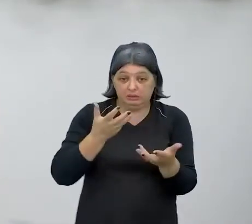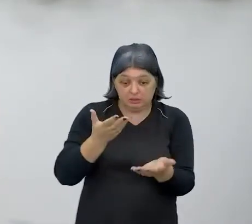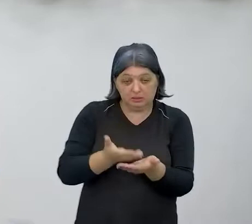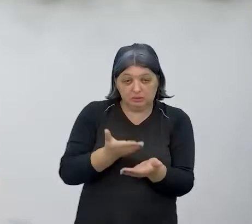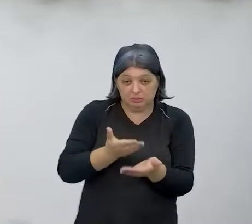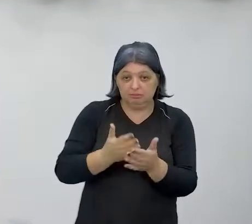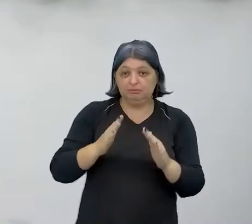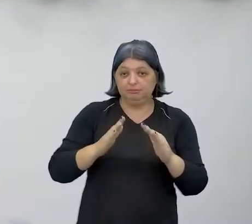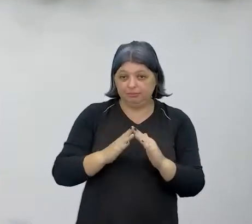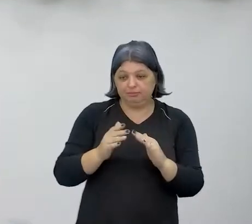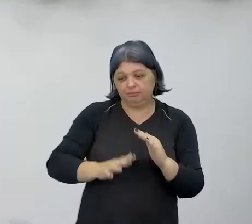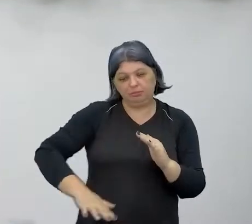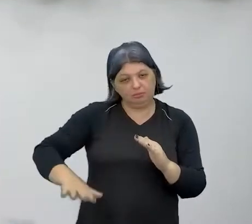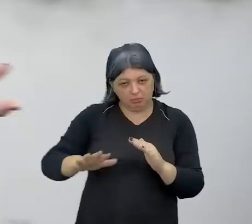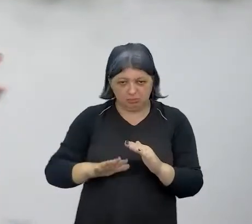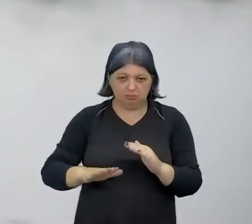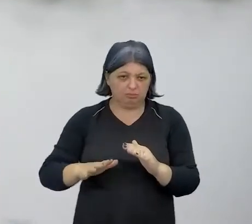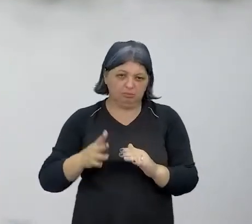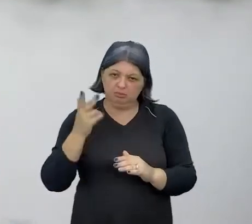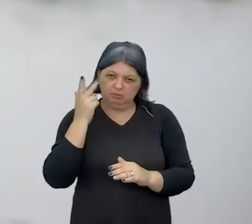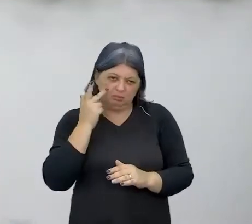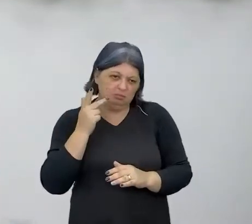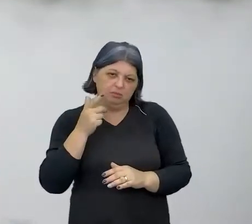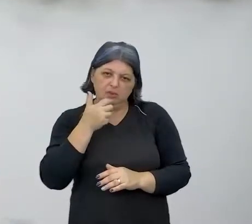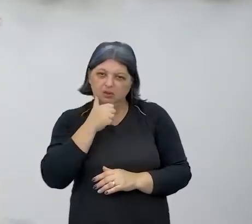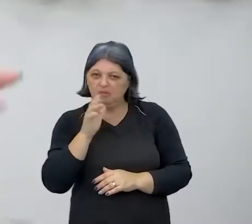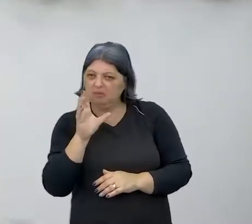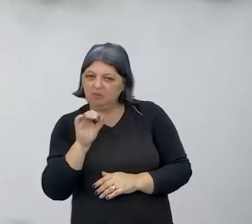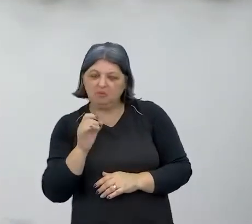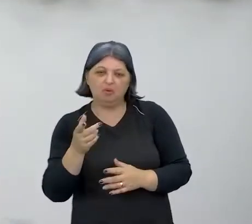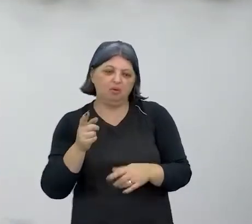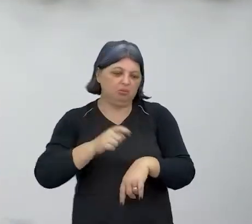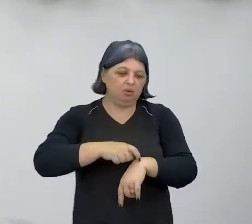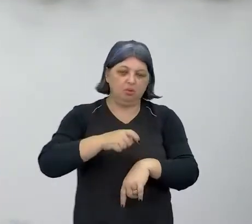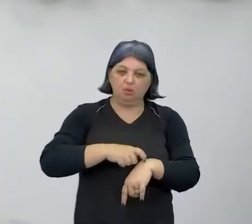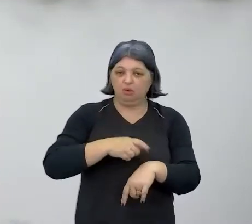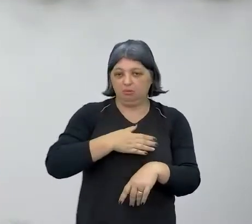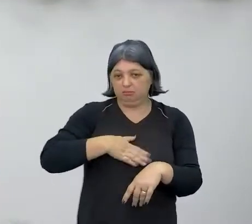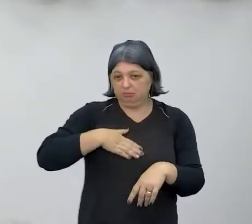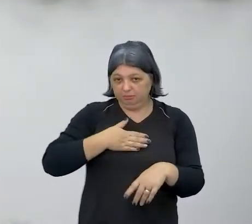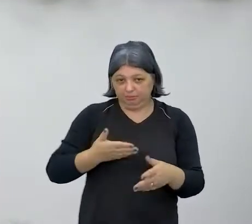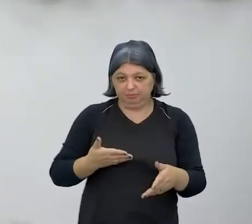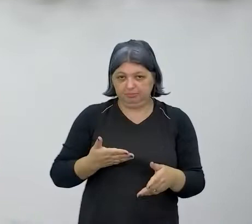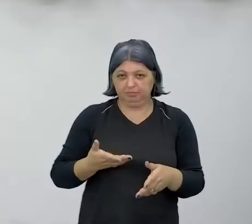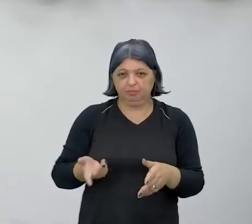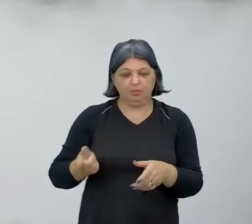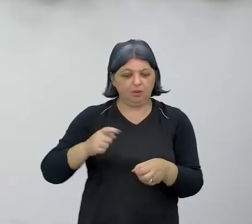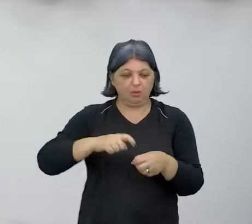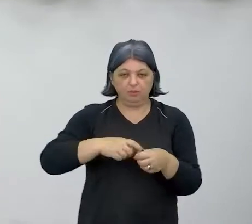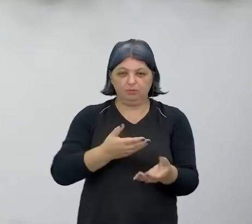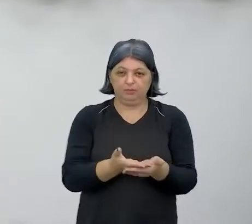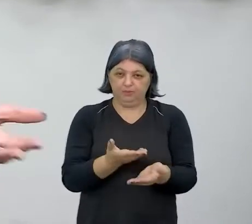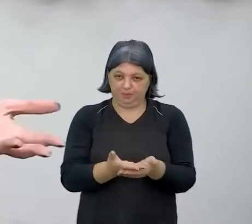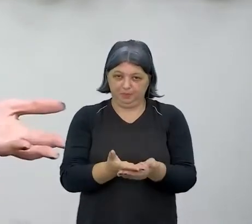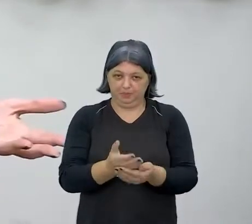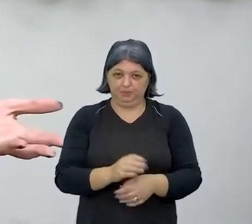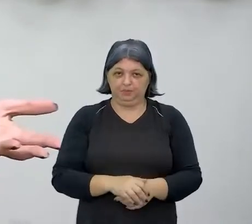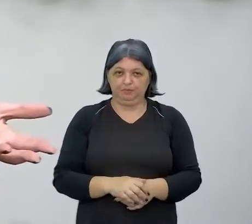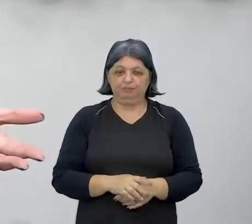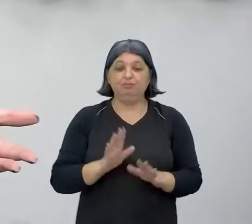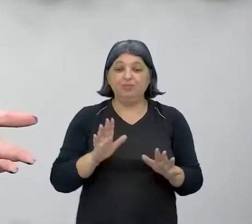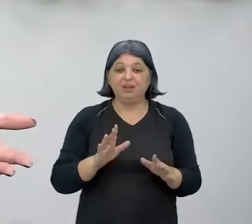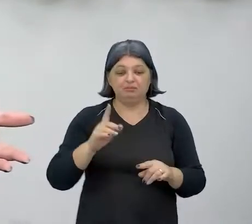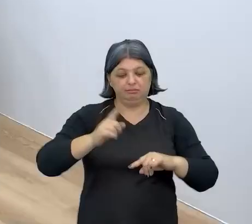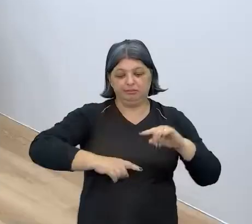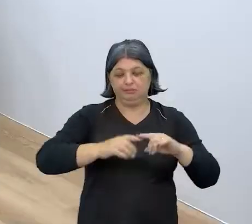casa, no ambiente em ele estava, na casa da vovó, enfim, no horário que ele gostaria de estudar, retomar os estudos. E o material didático